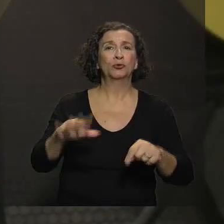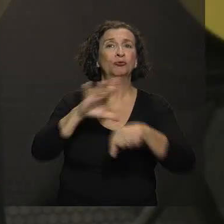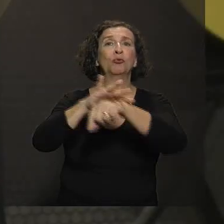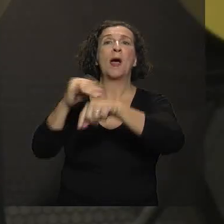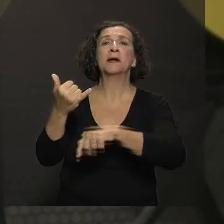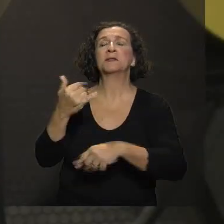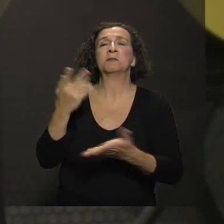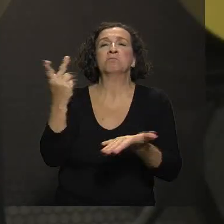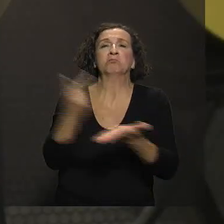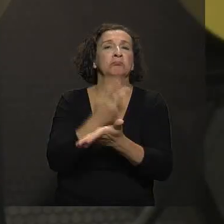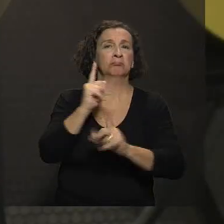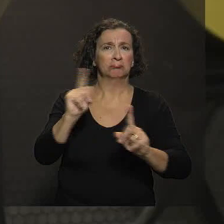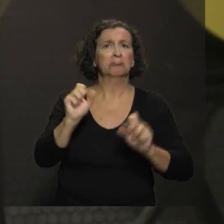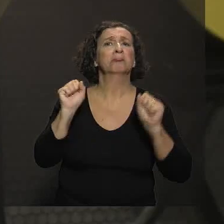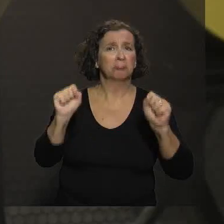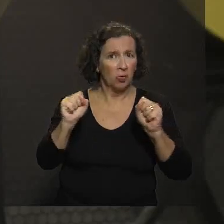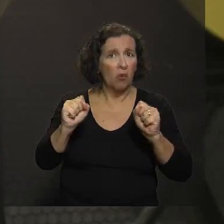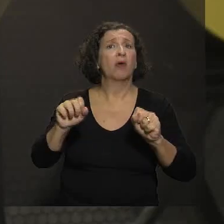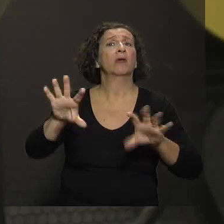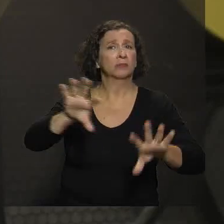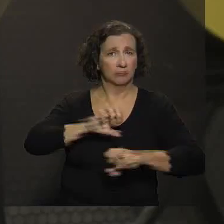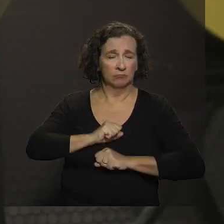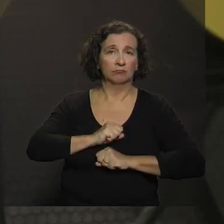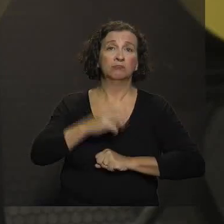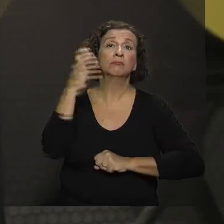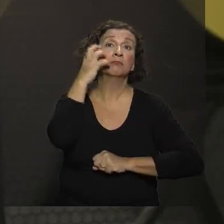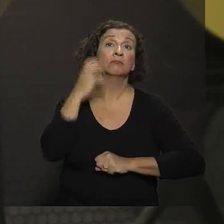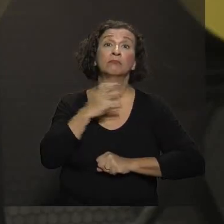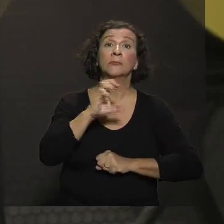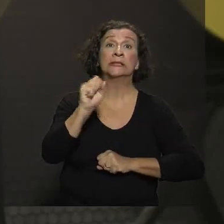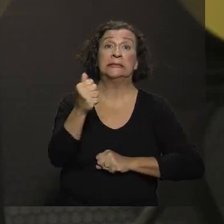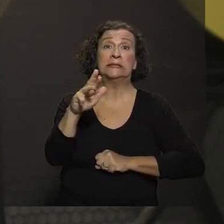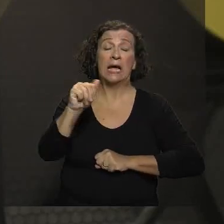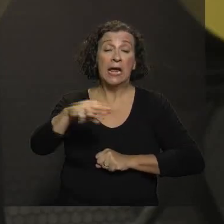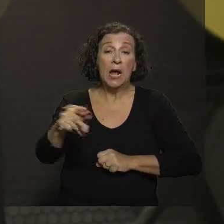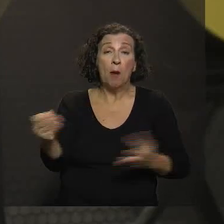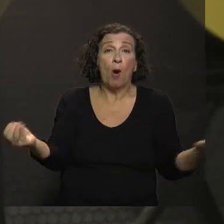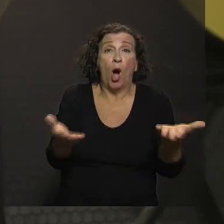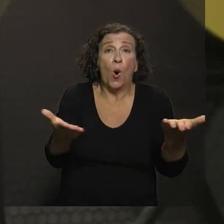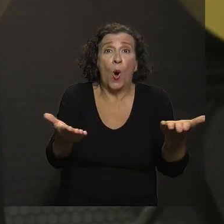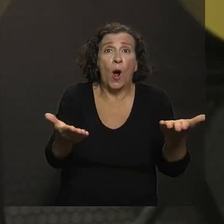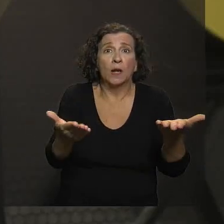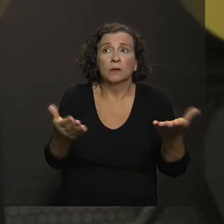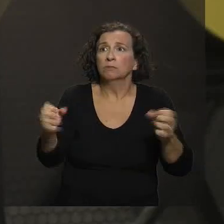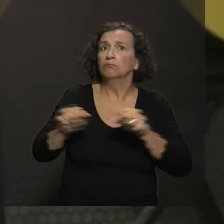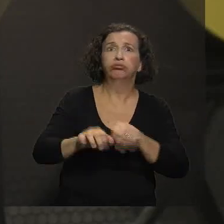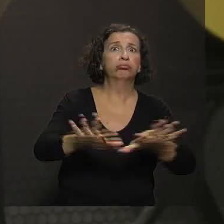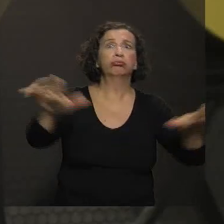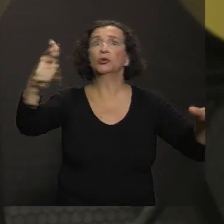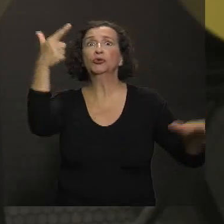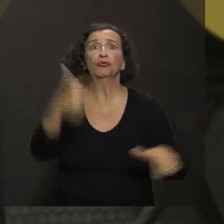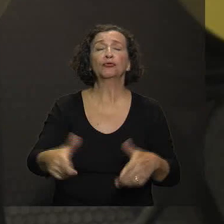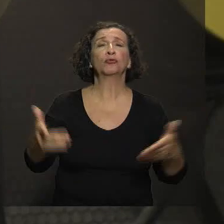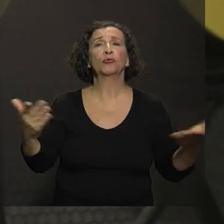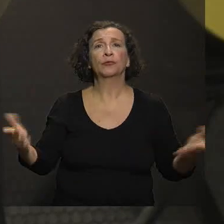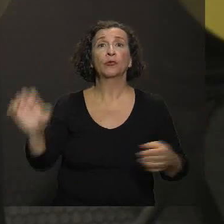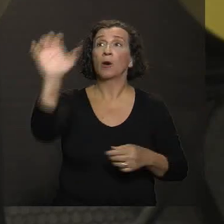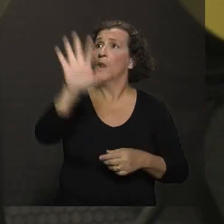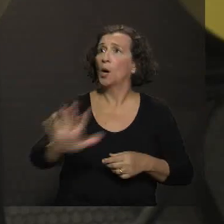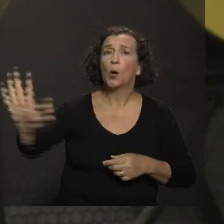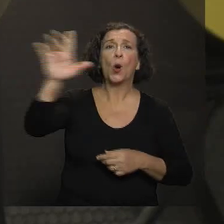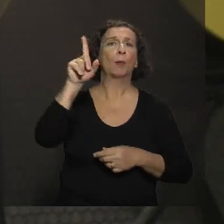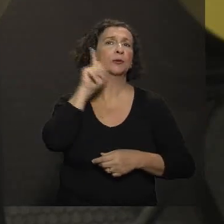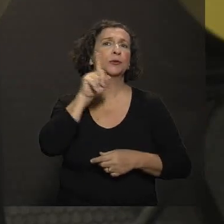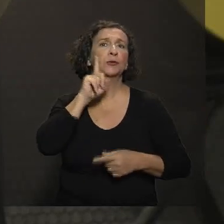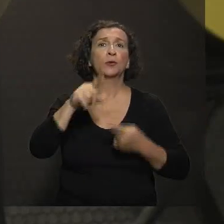Você pode não reduzir o número de doentes. Porque, por exemplo, um sarampo, como agora a gente está tendo surtos de sarampo em várias localidades no mundo, na Europa, nos